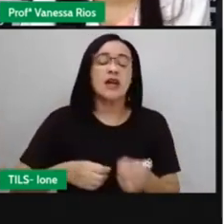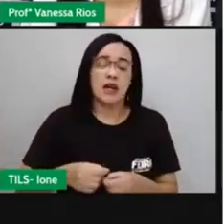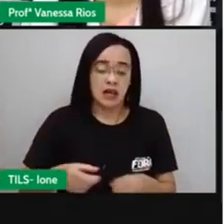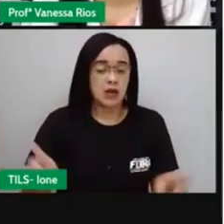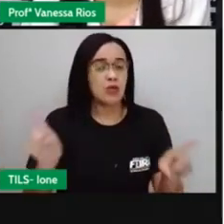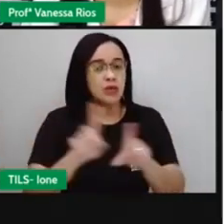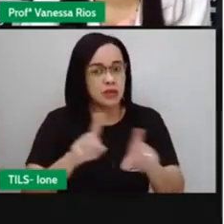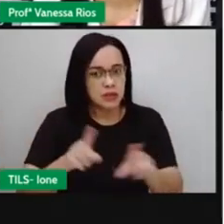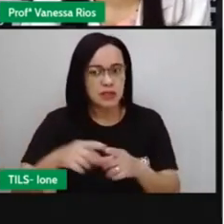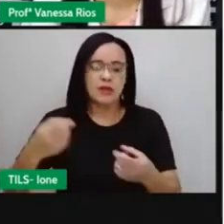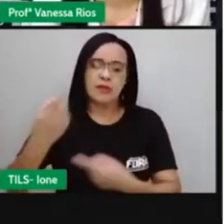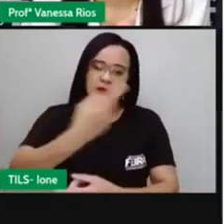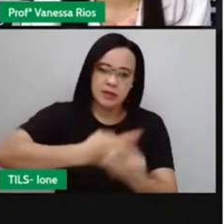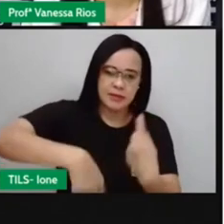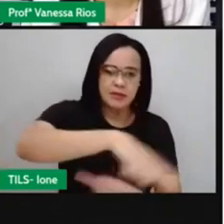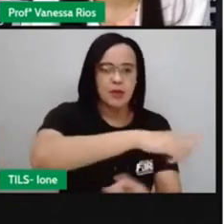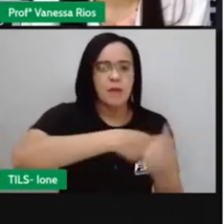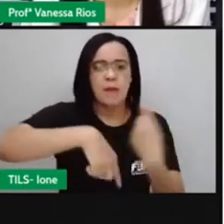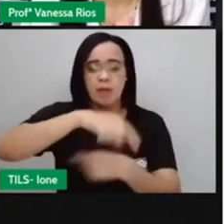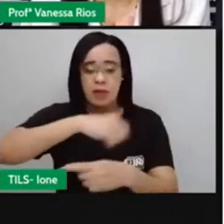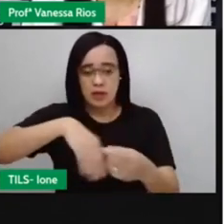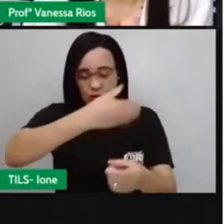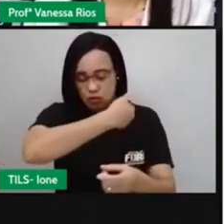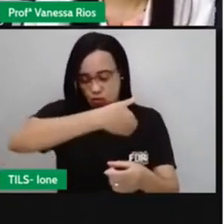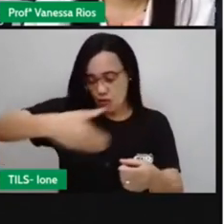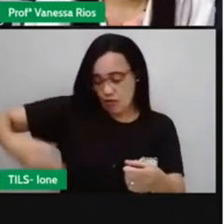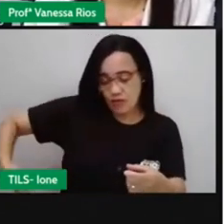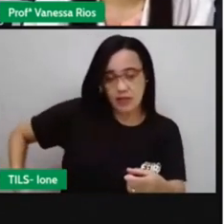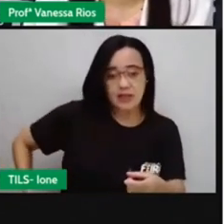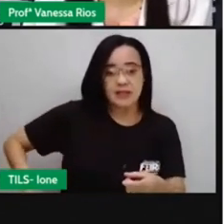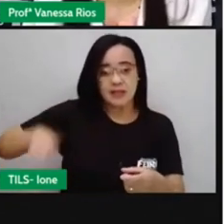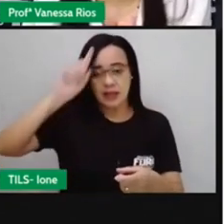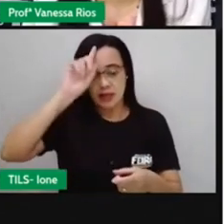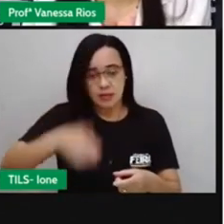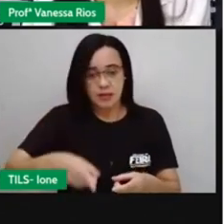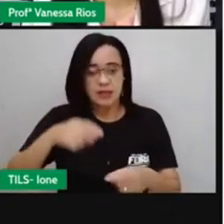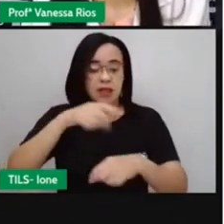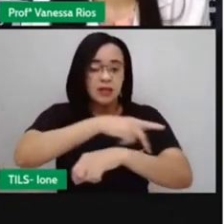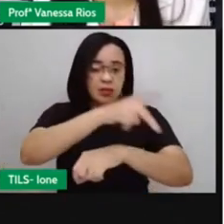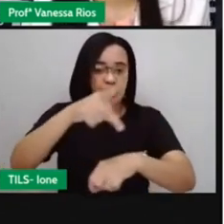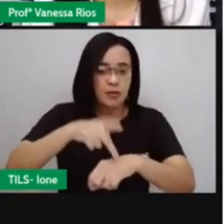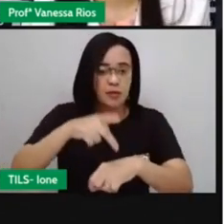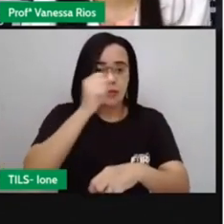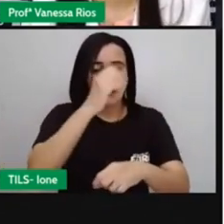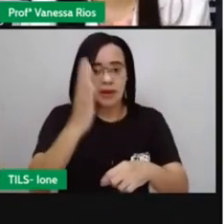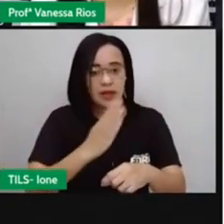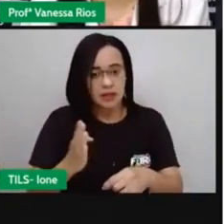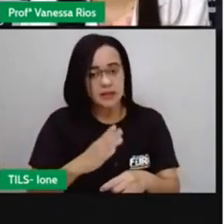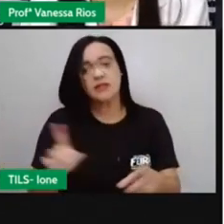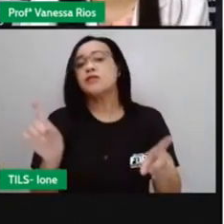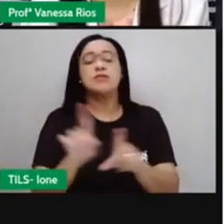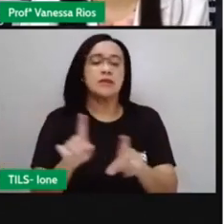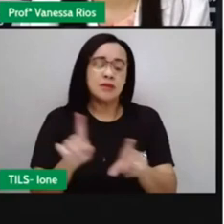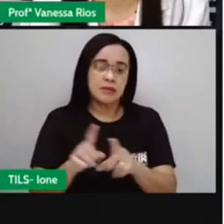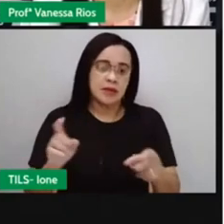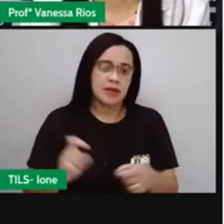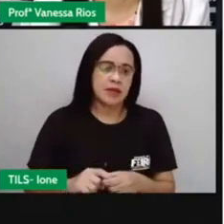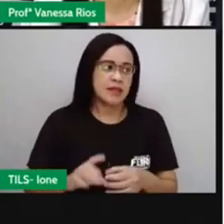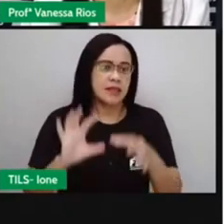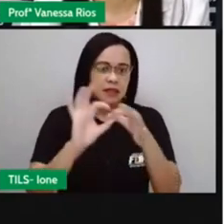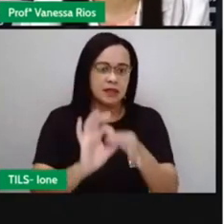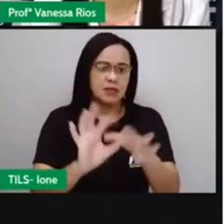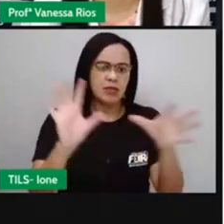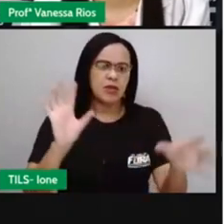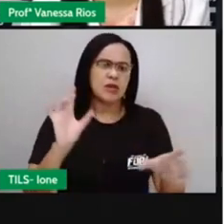do processo de governar e de liderar. Não só o nosso país, mas também aí a gente já viu que a democracia, ela acontece